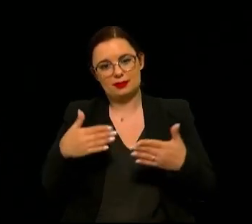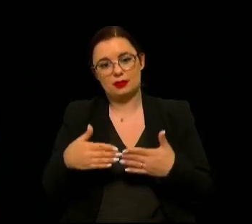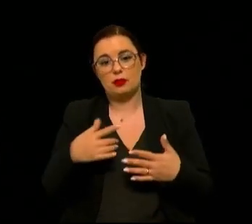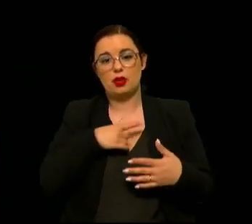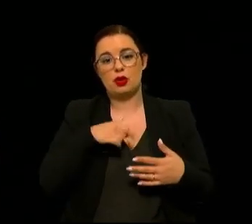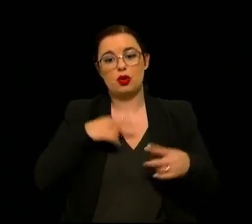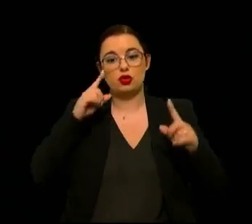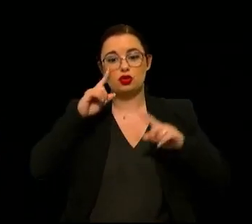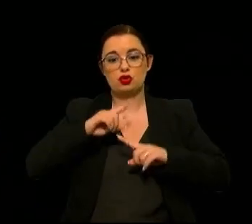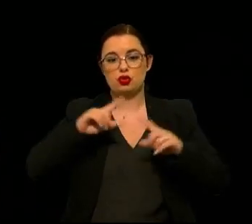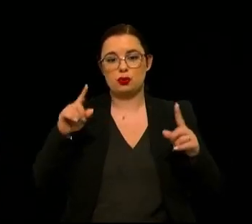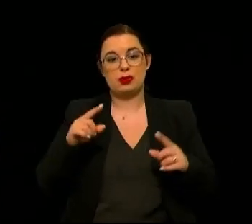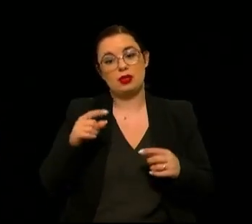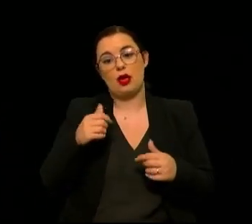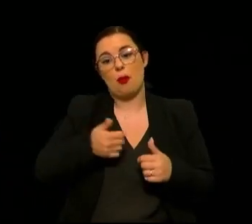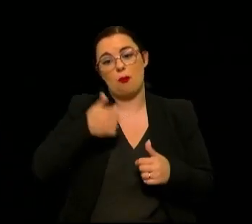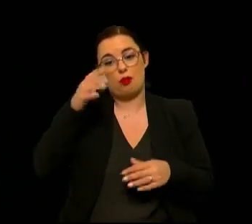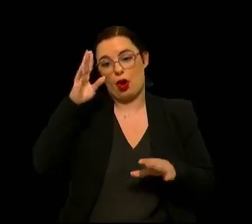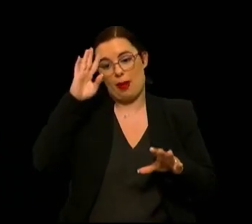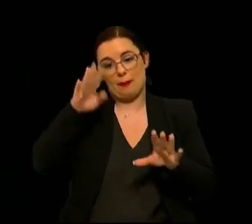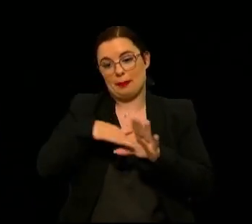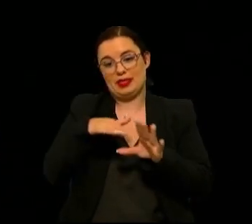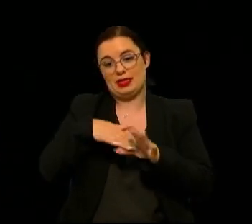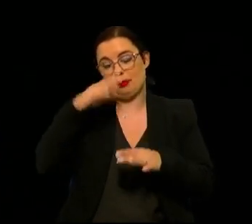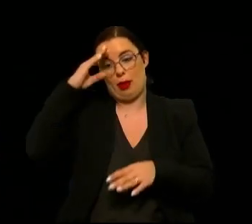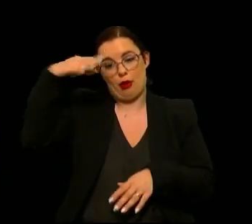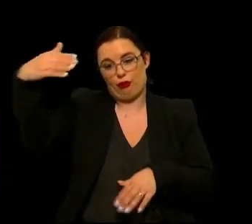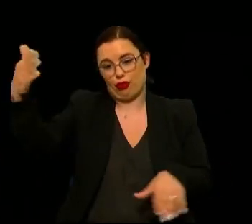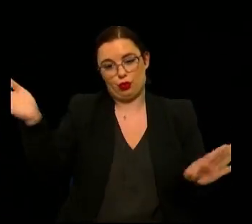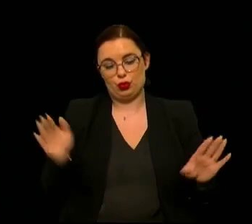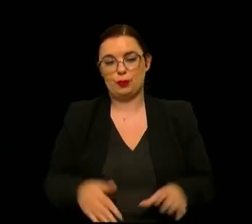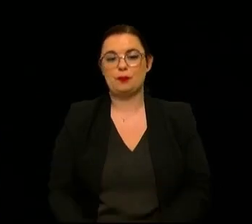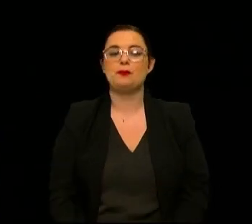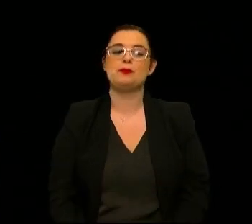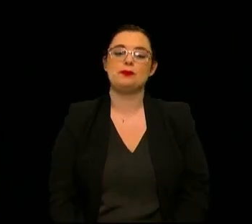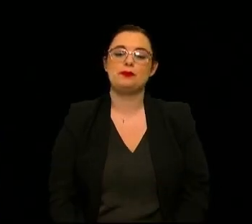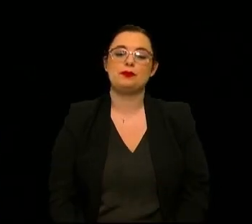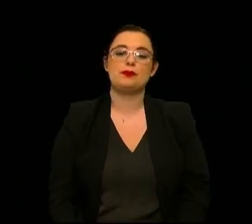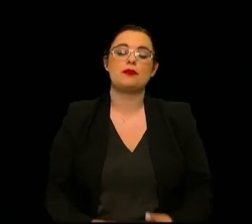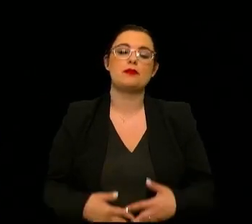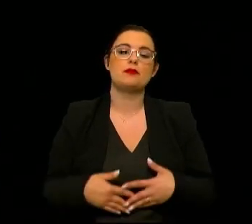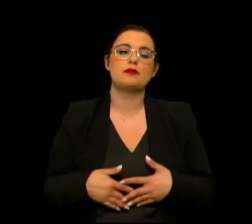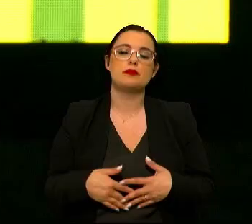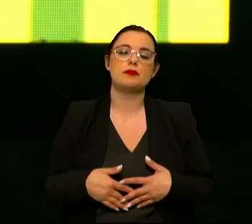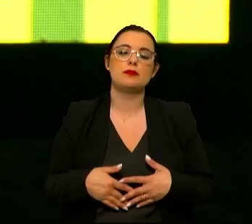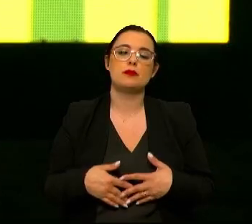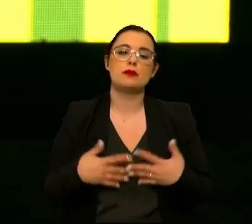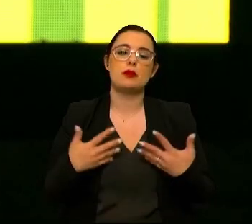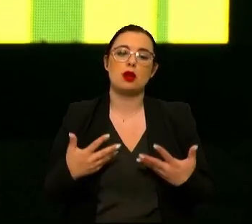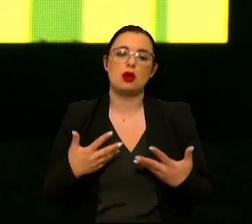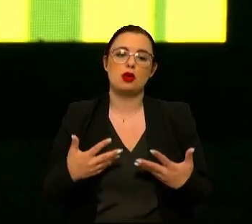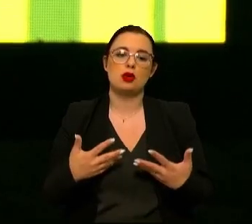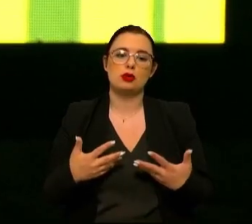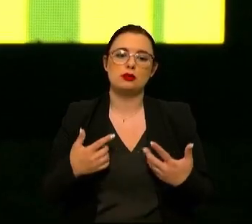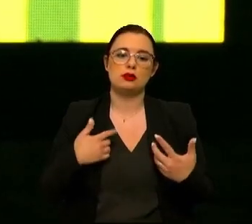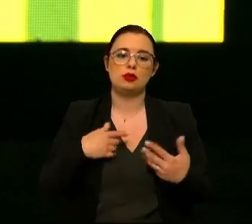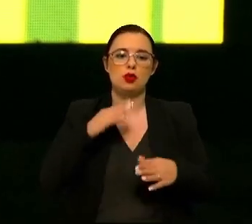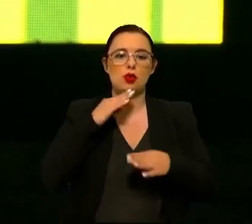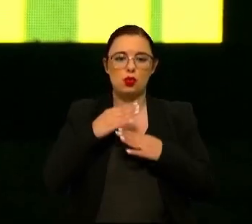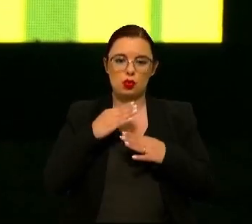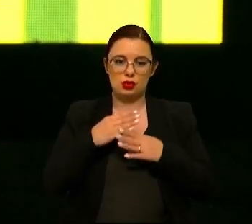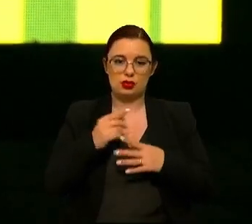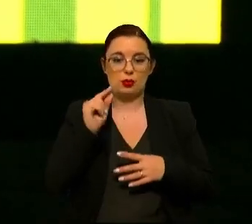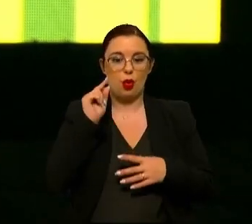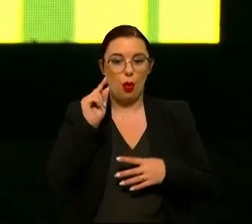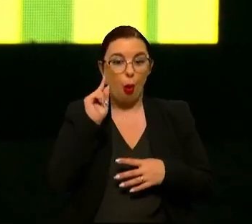termos surpresas o melhor é participar no futuro temos sempre surpresas olha então agora passando aqui para o último ciclo do